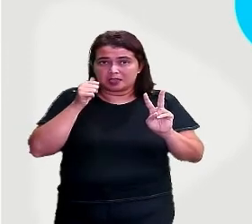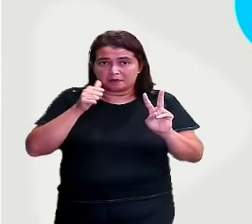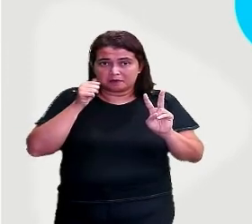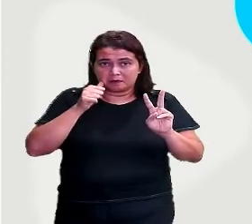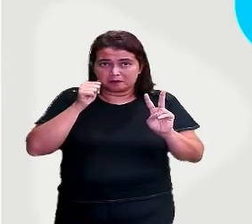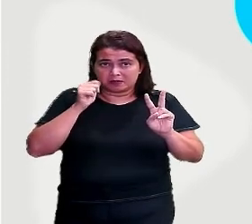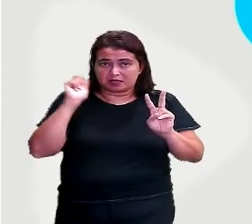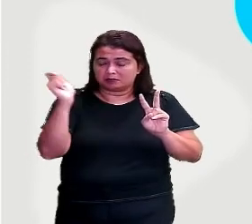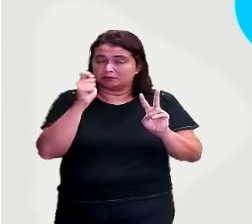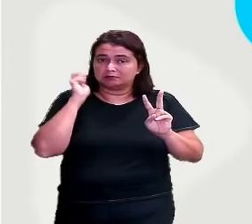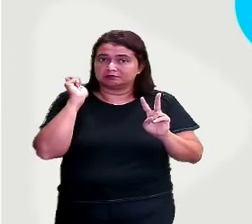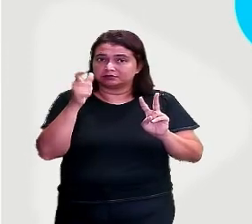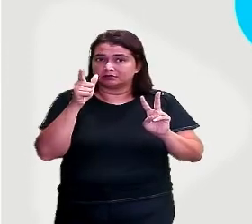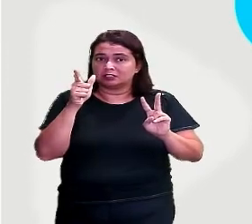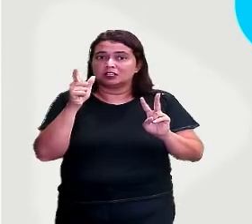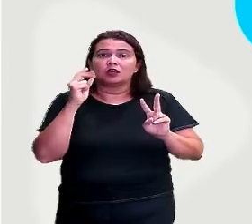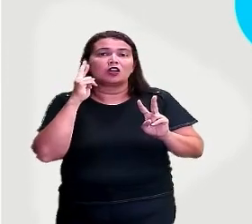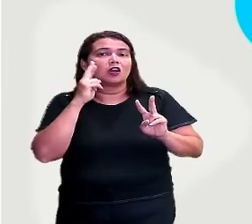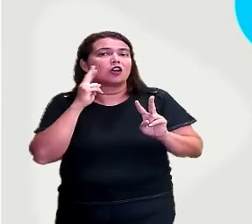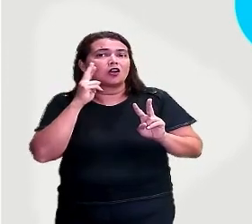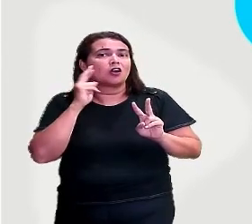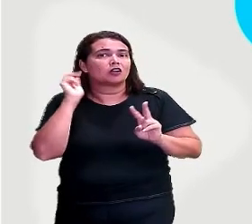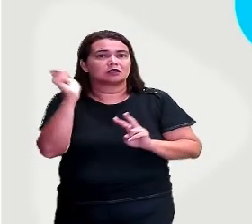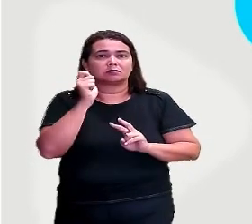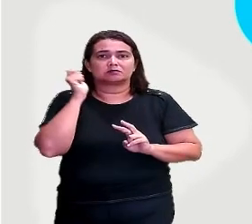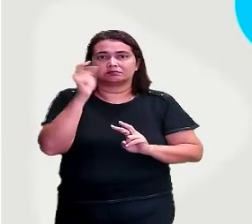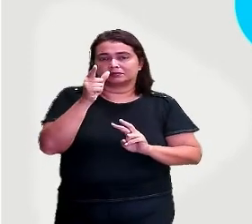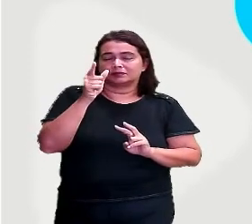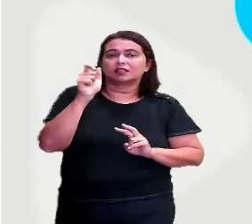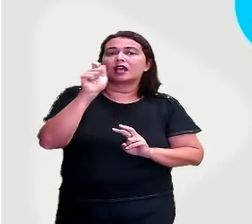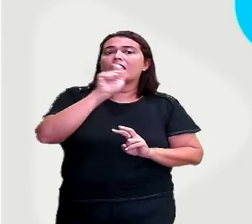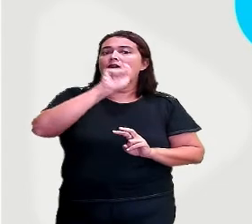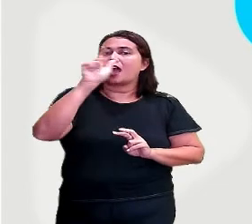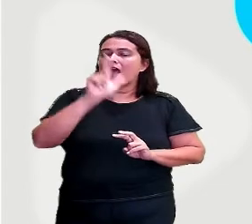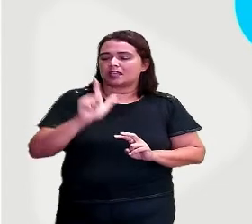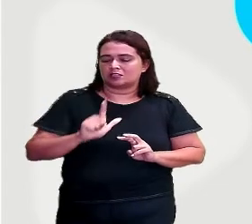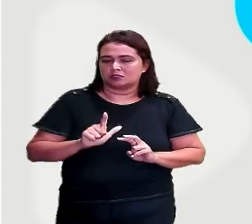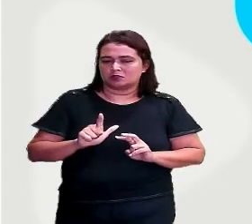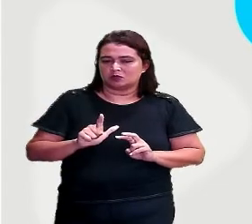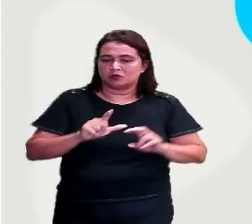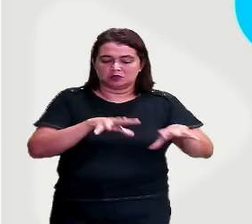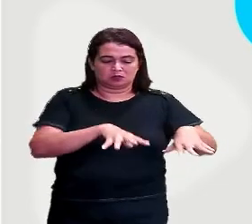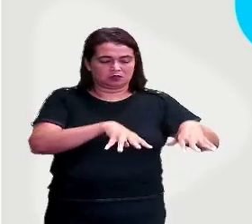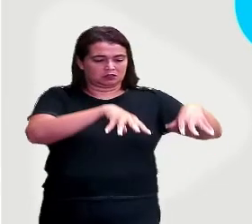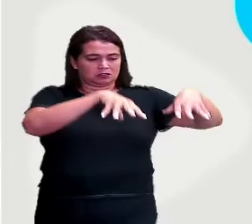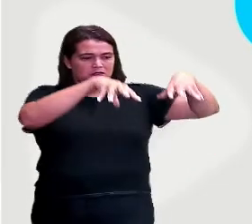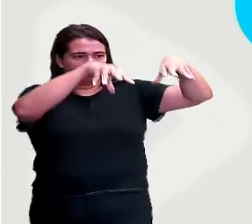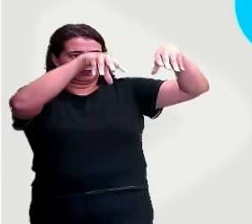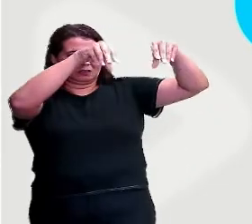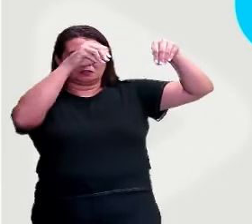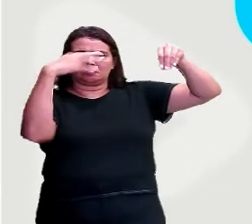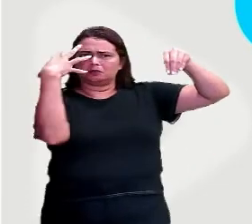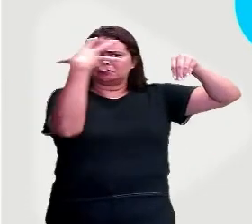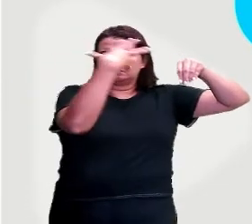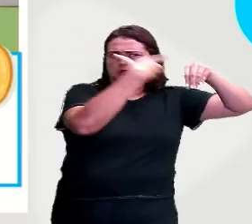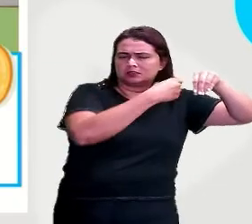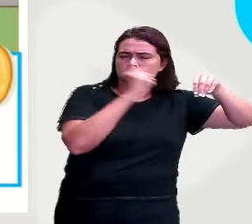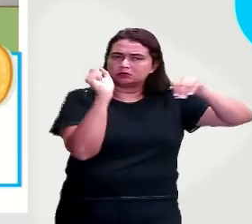azul. Num castelo encantado da fada rosa, morava todas as letras do alfabeto.